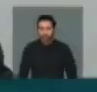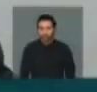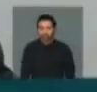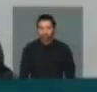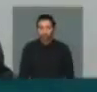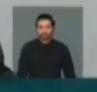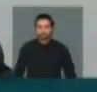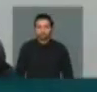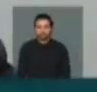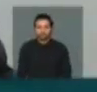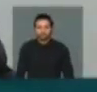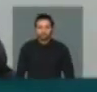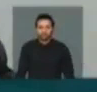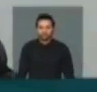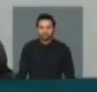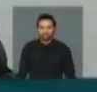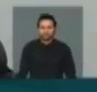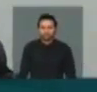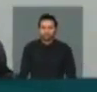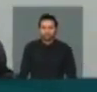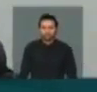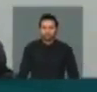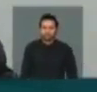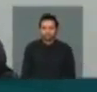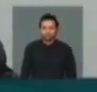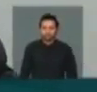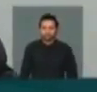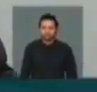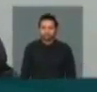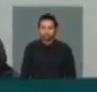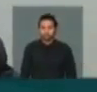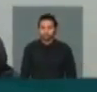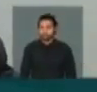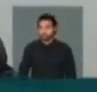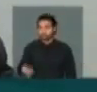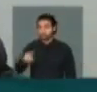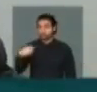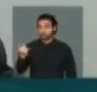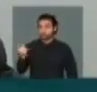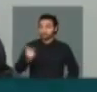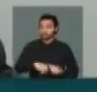senhoria para as respostas, se a doutora Júlia também quiser fazê-las, e devolvo ao relator.